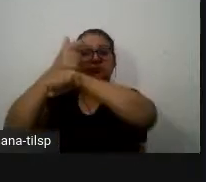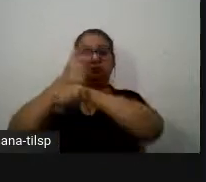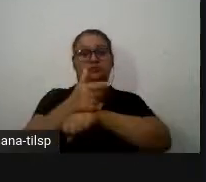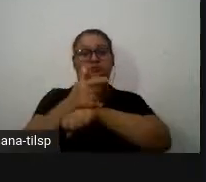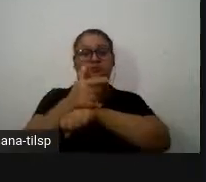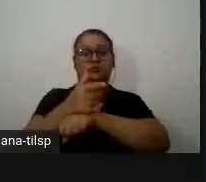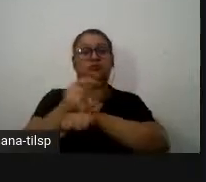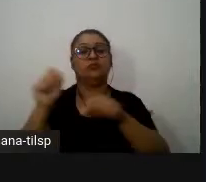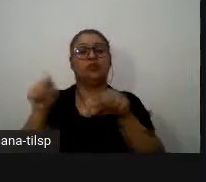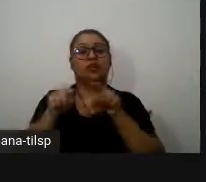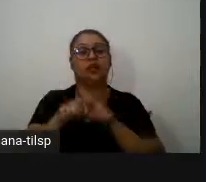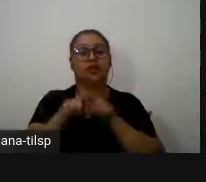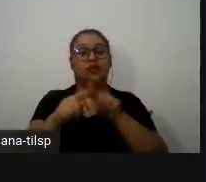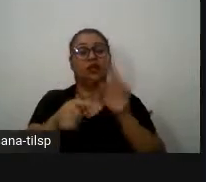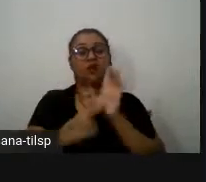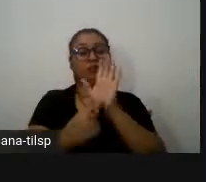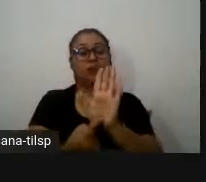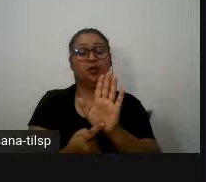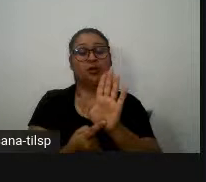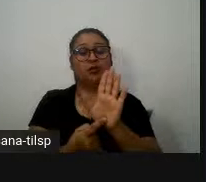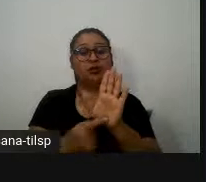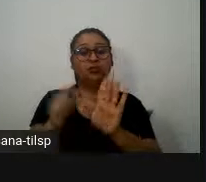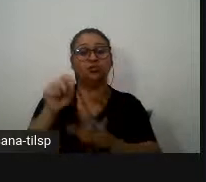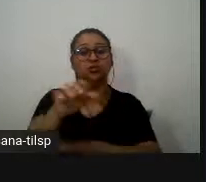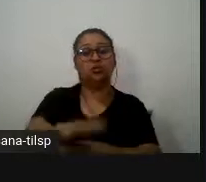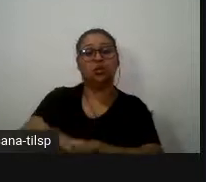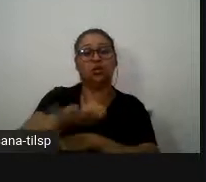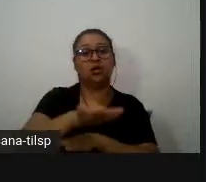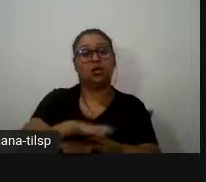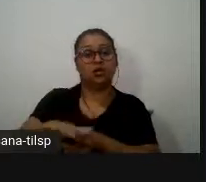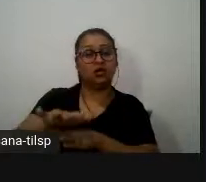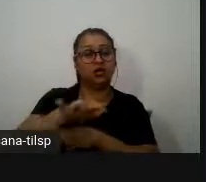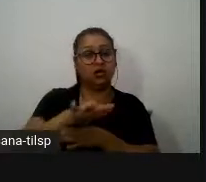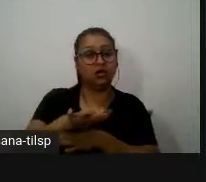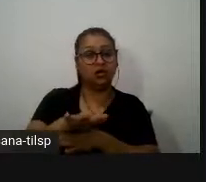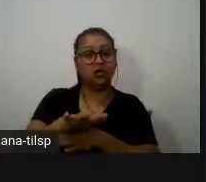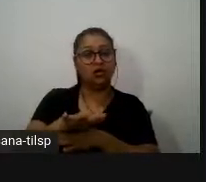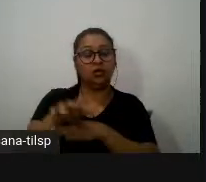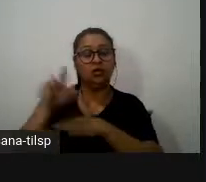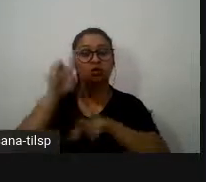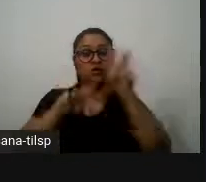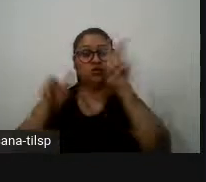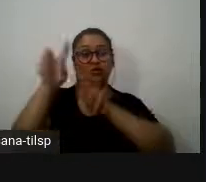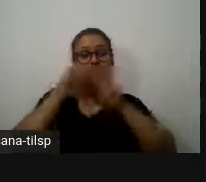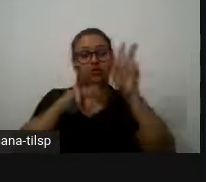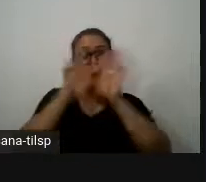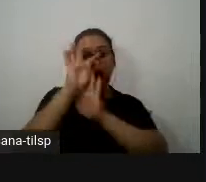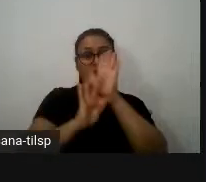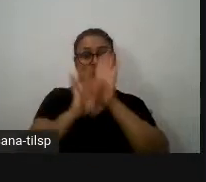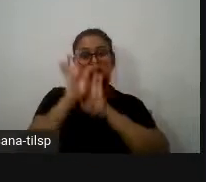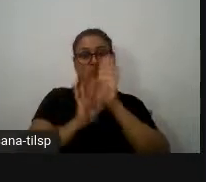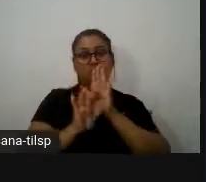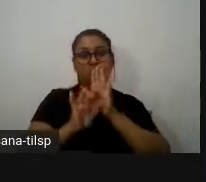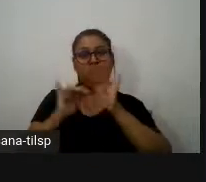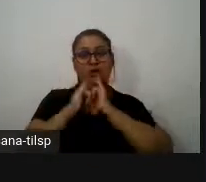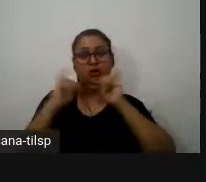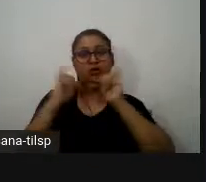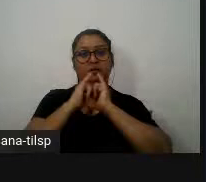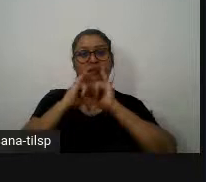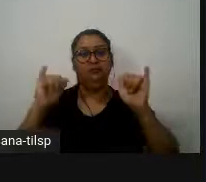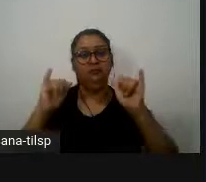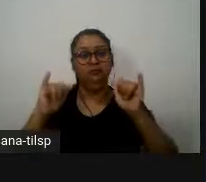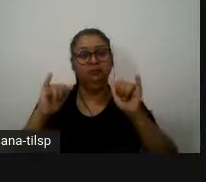que é extremamente interessante e pertinente no âmbito da observação dos textos da divulgação científica